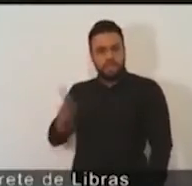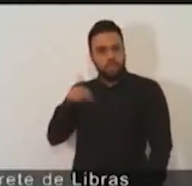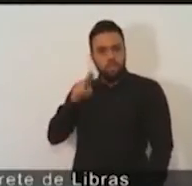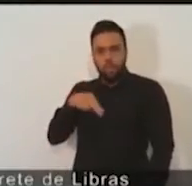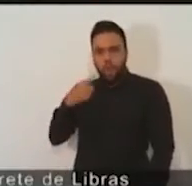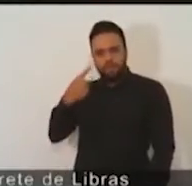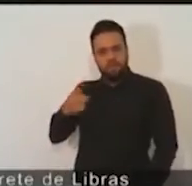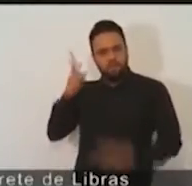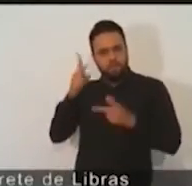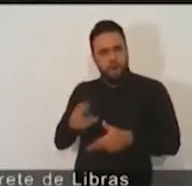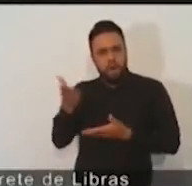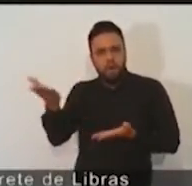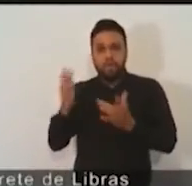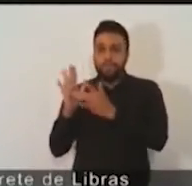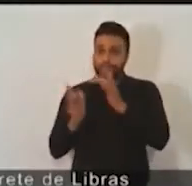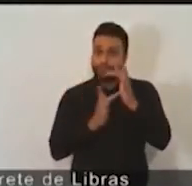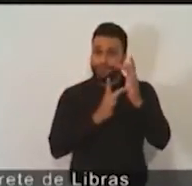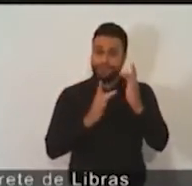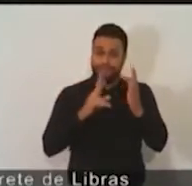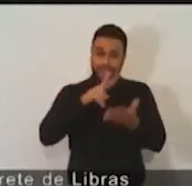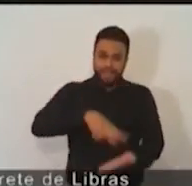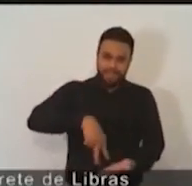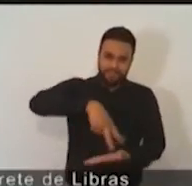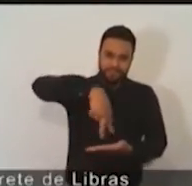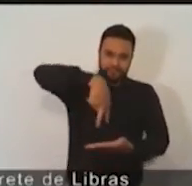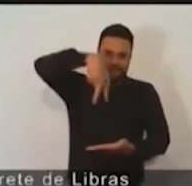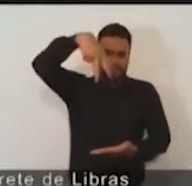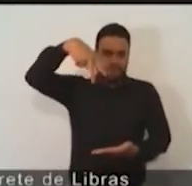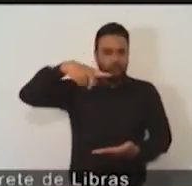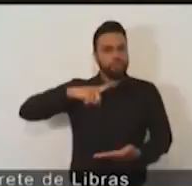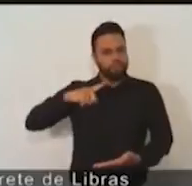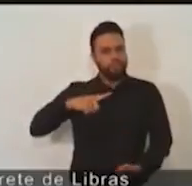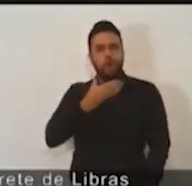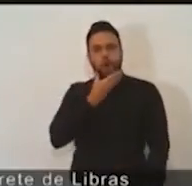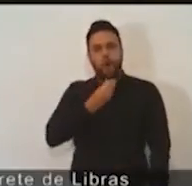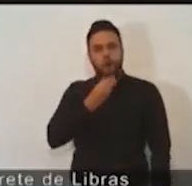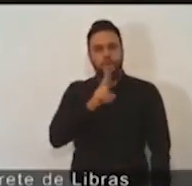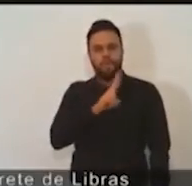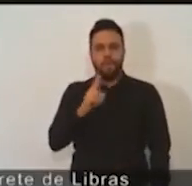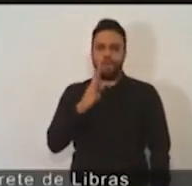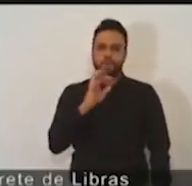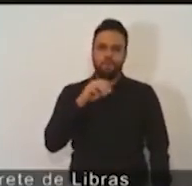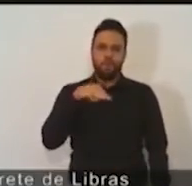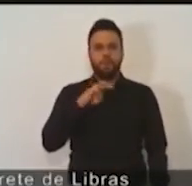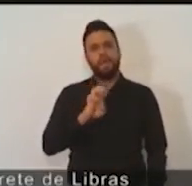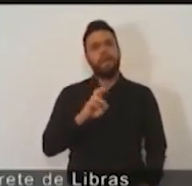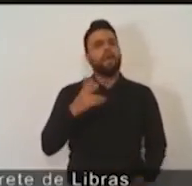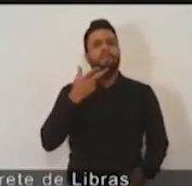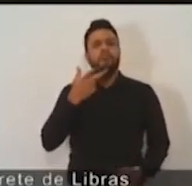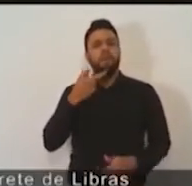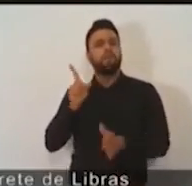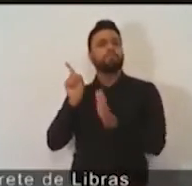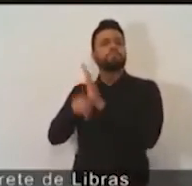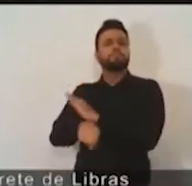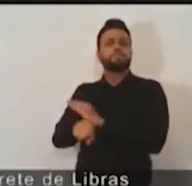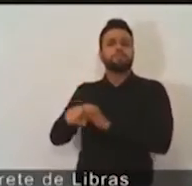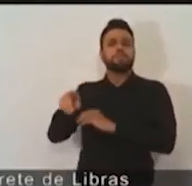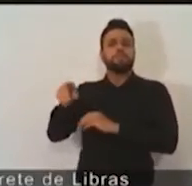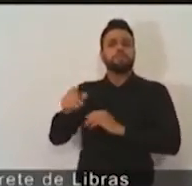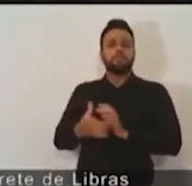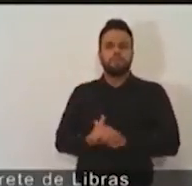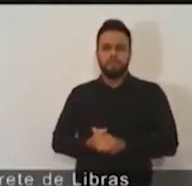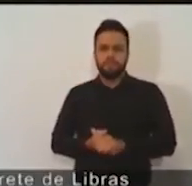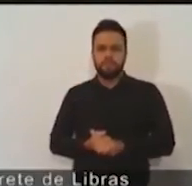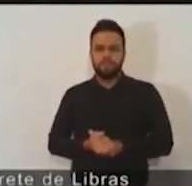quando Jesus ressuscitou, tinha um camarada chamado Tomé. Ele disse, eu não vou acreditar se eu não meter meu dedo na mão dele, do lado